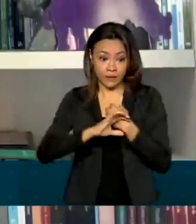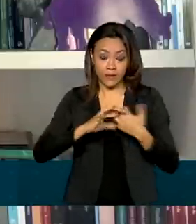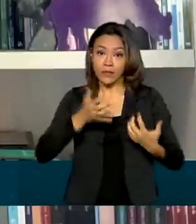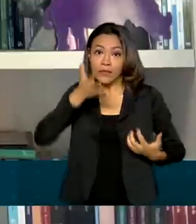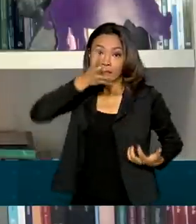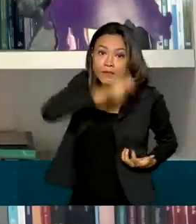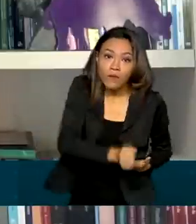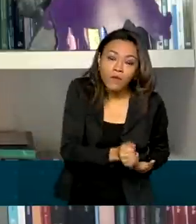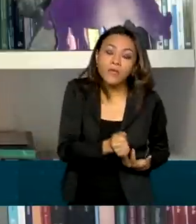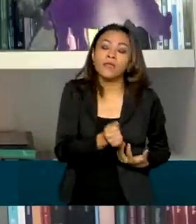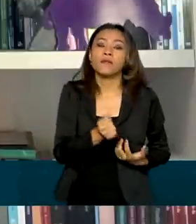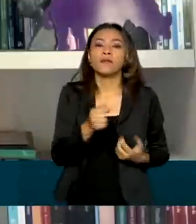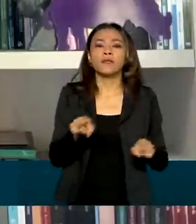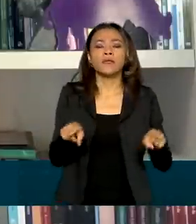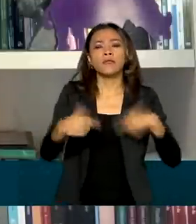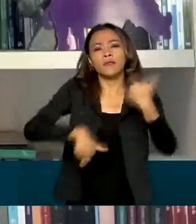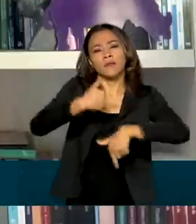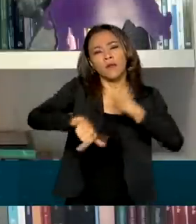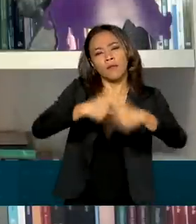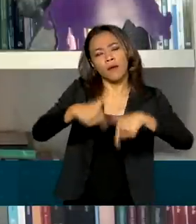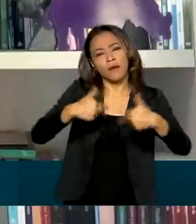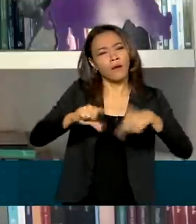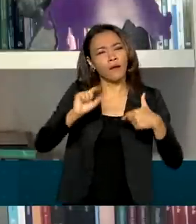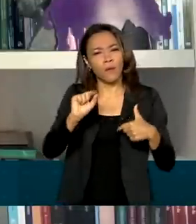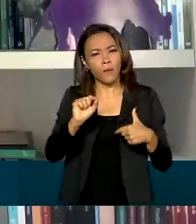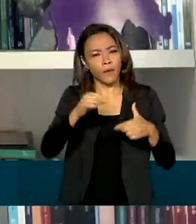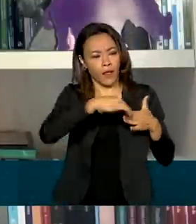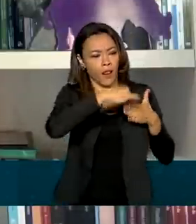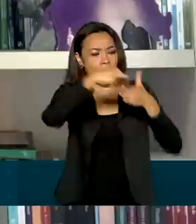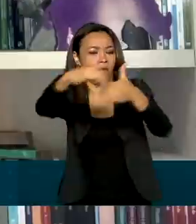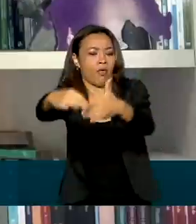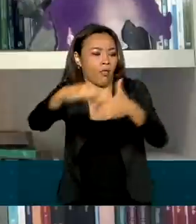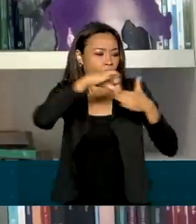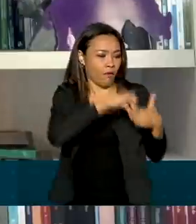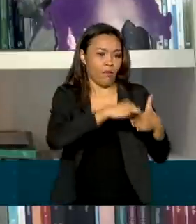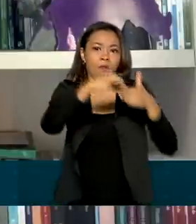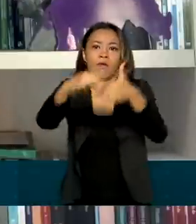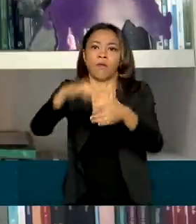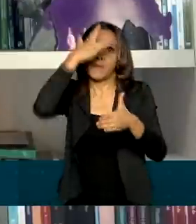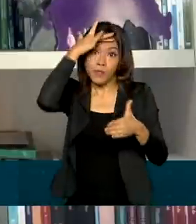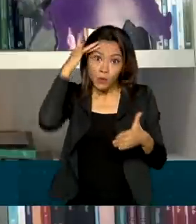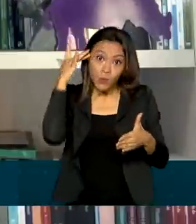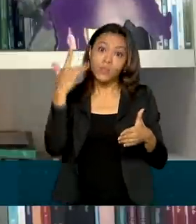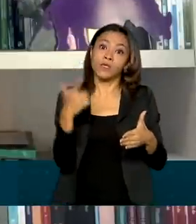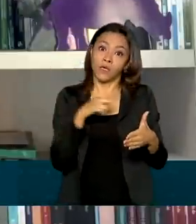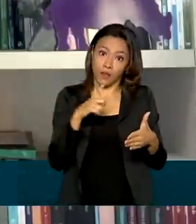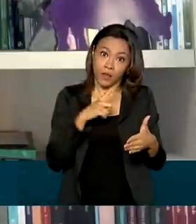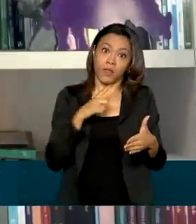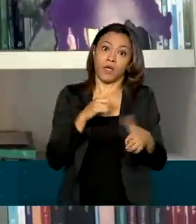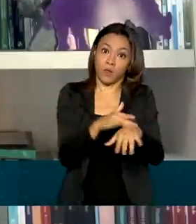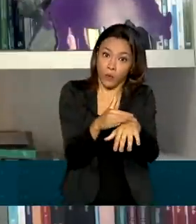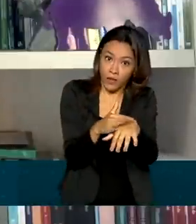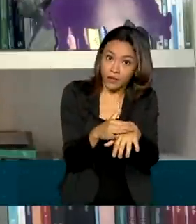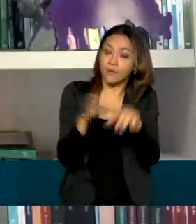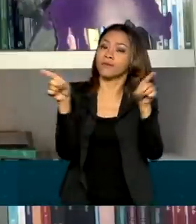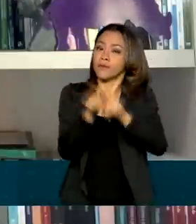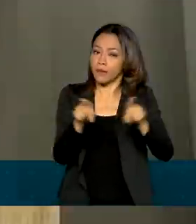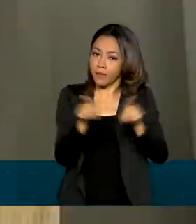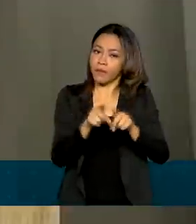e trabalham diretamente no atendimento e transporte de pacientes infectados, por exemplo, também vão ter